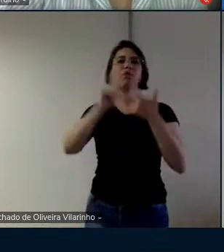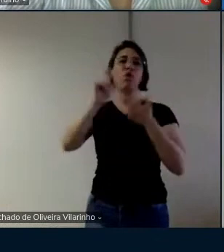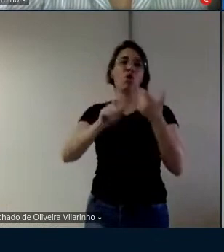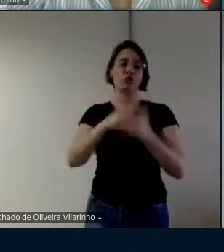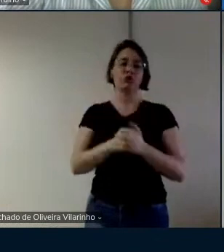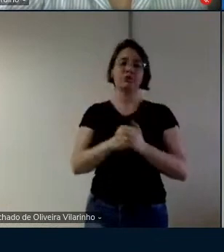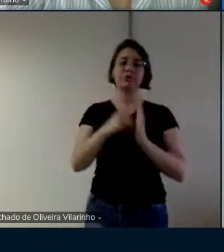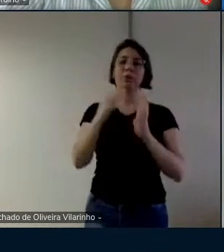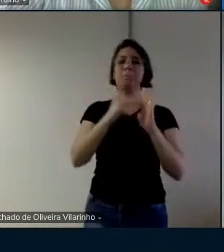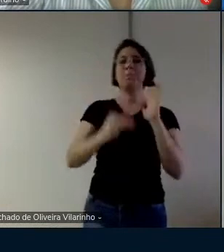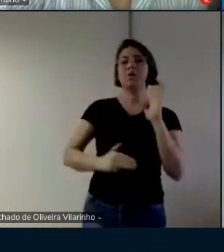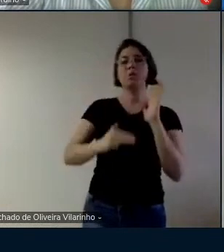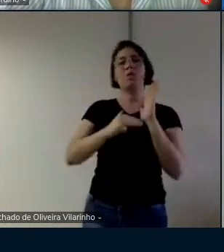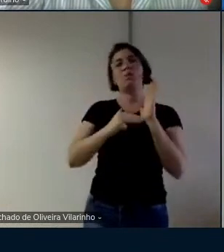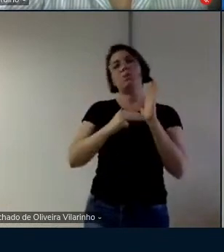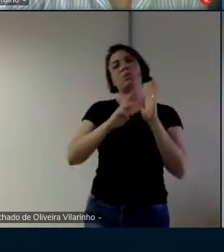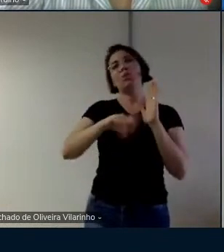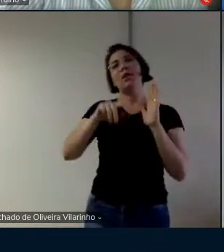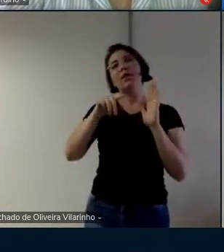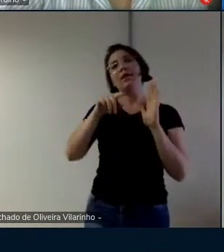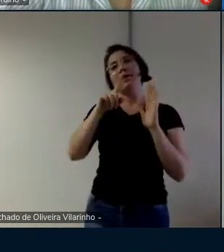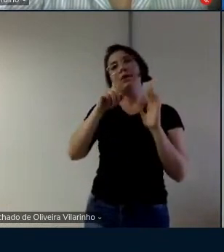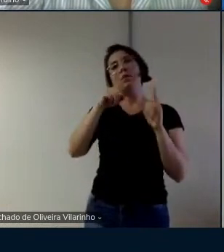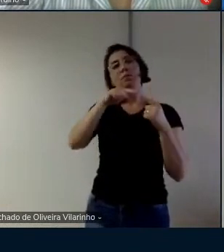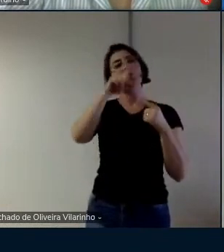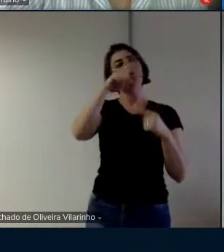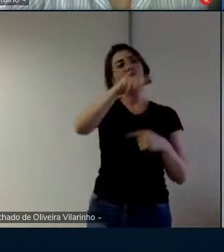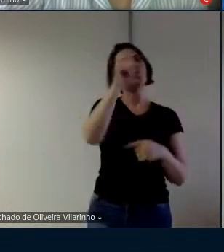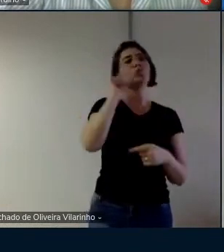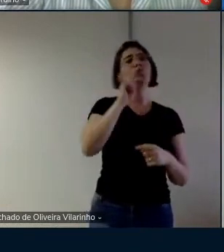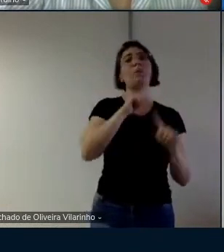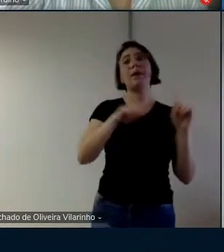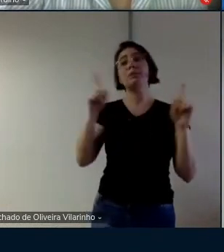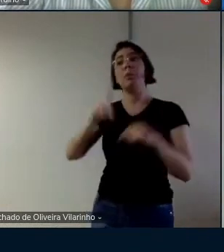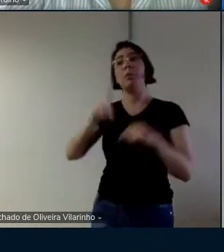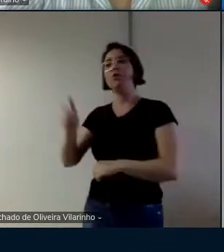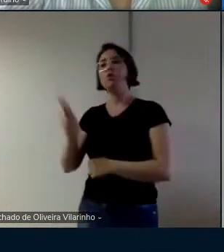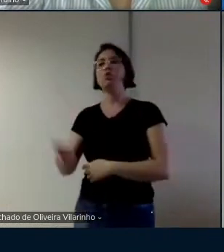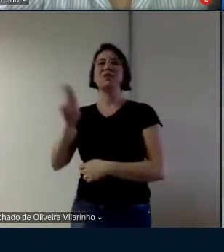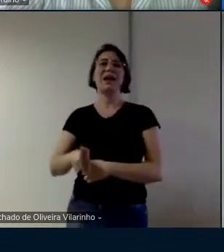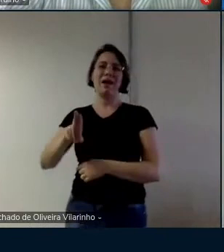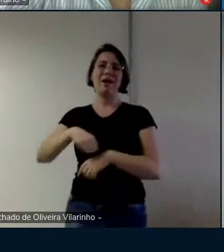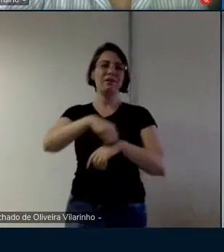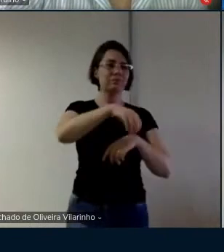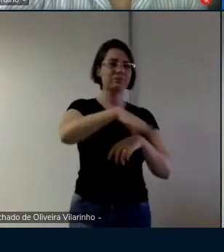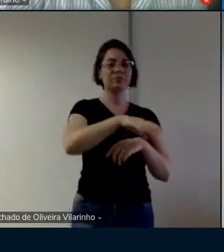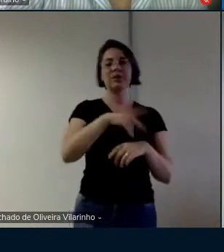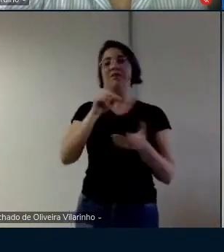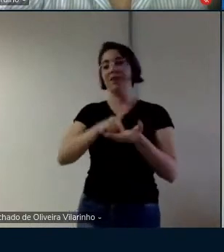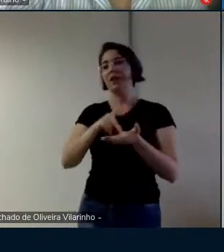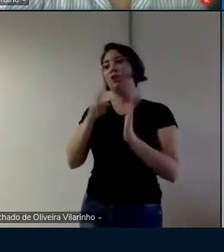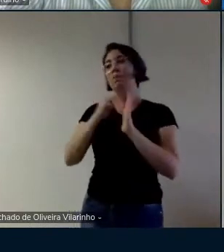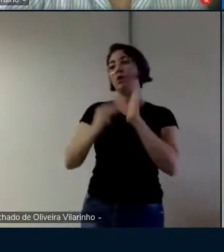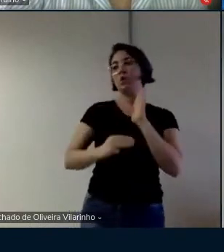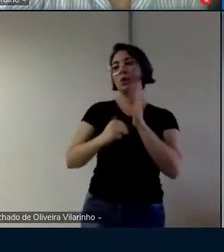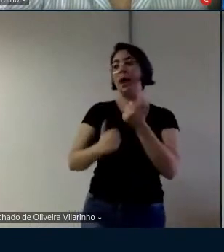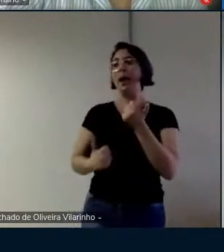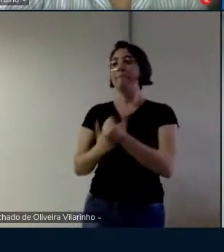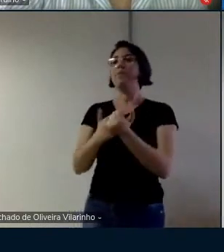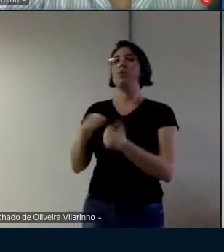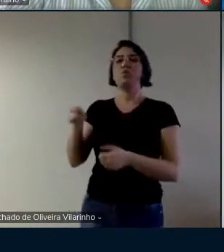isso mas pro professor trabalhar né talvez vocês vão ajustar assim um manual de apoio ao professor para